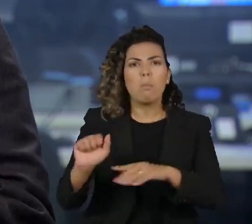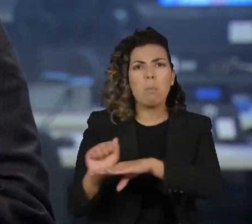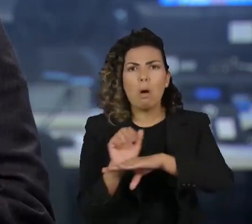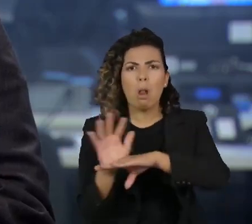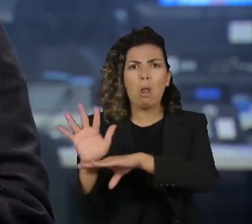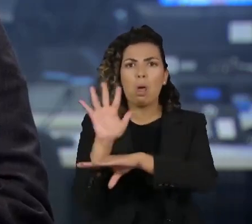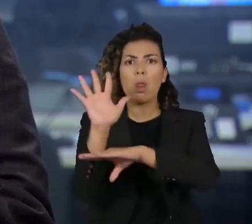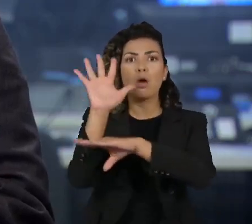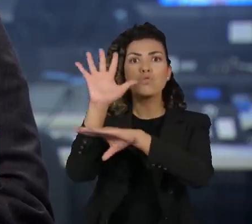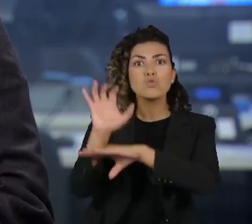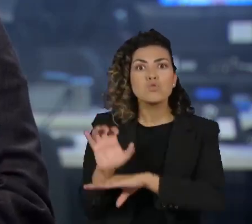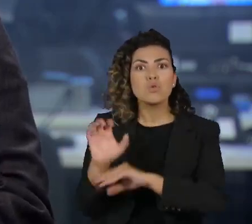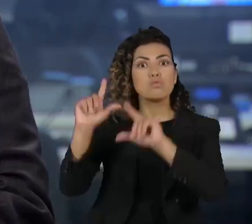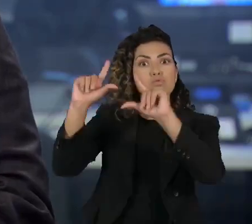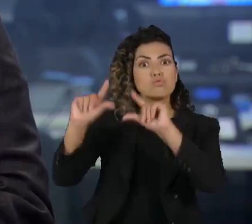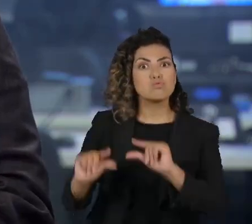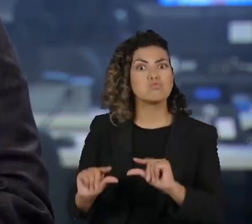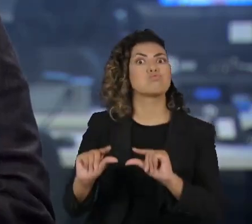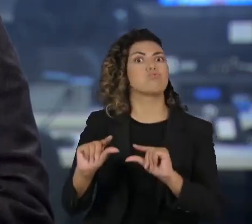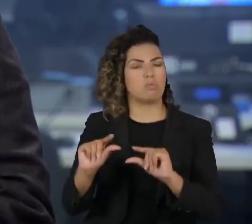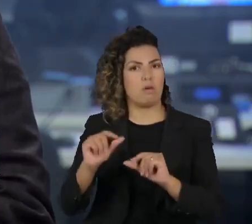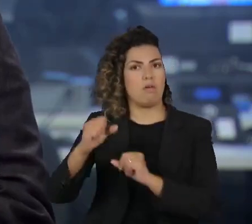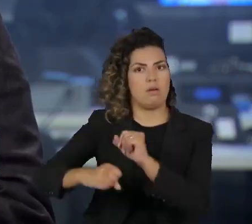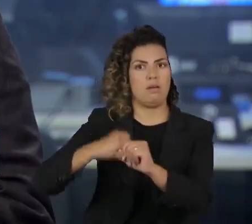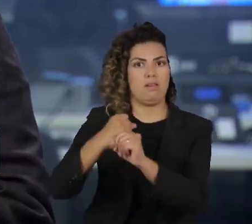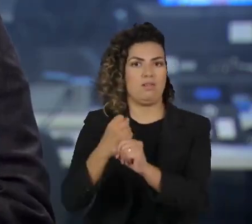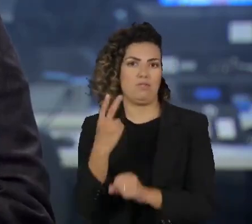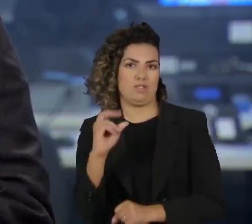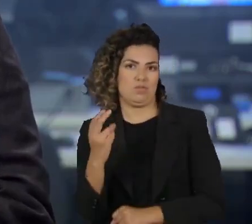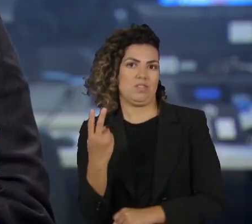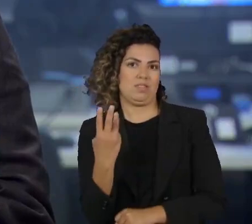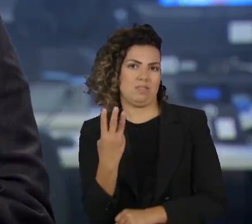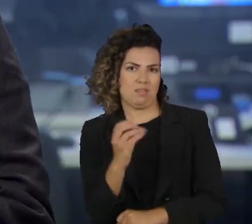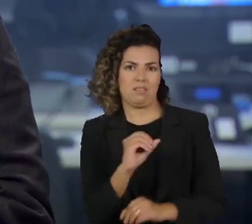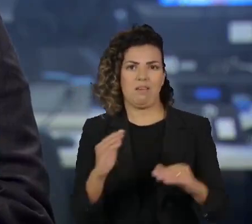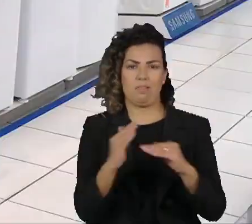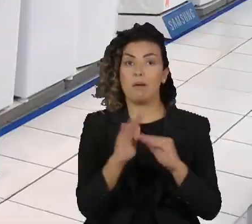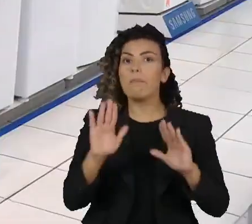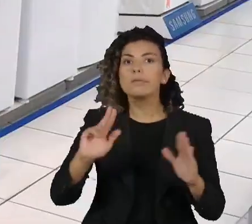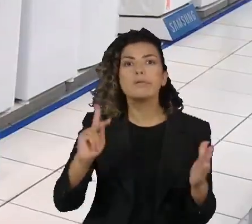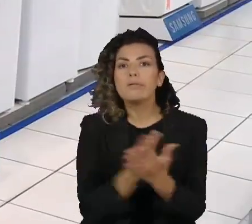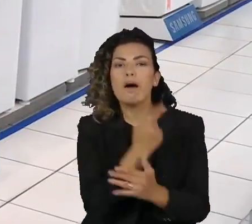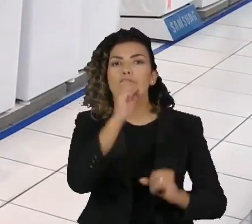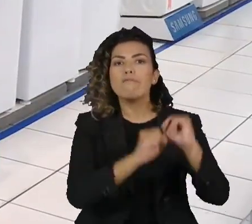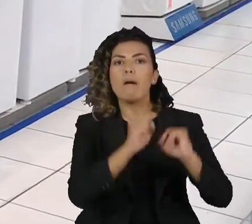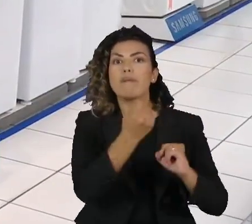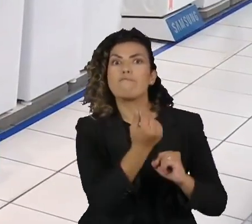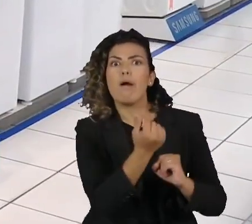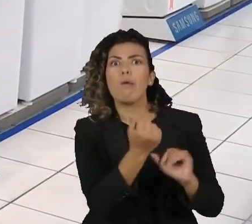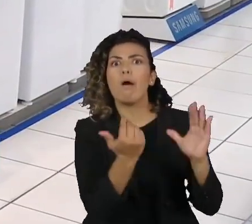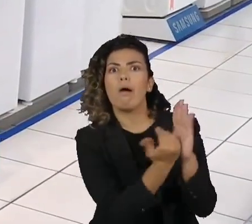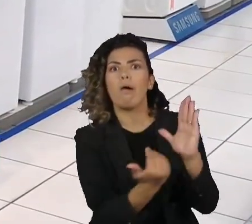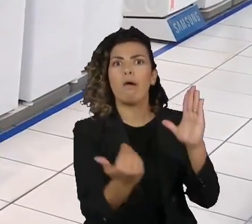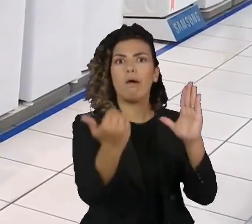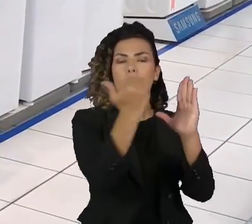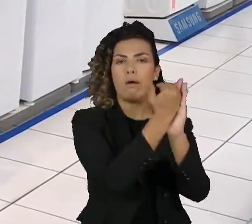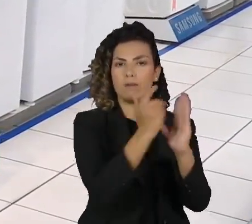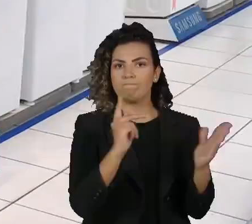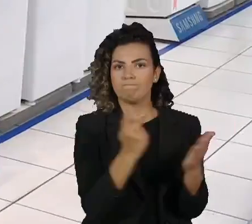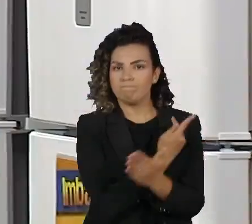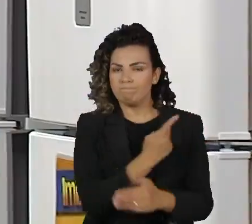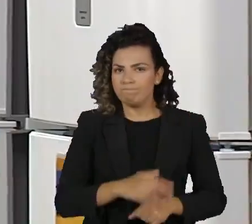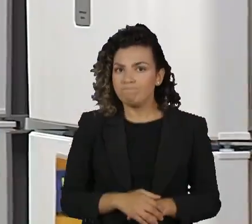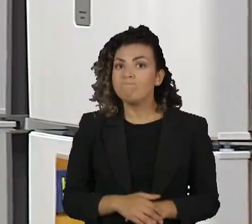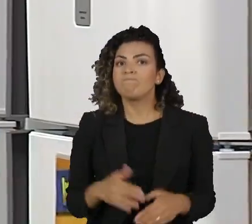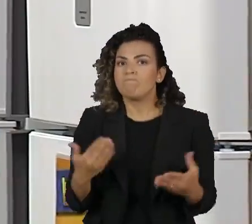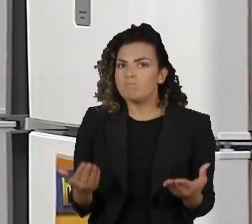até 2030, mas a indústria prevê um aumento no preço dos produtos. As alterações do Ministério de Minas e